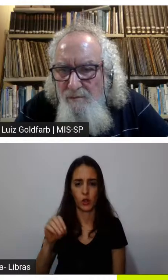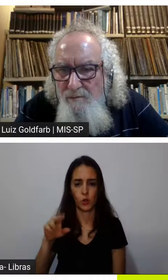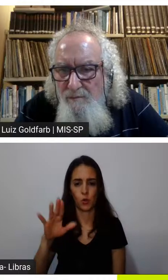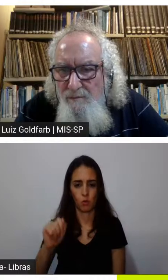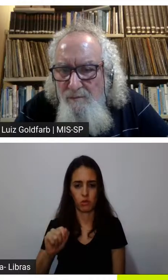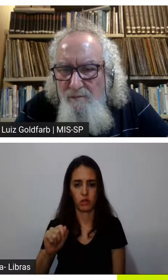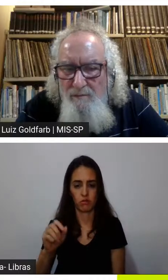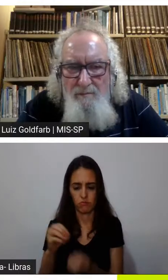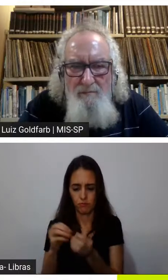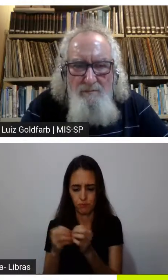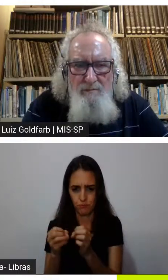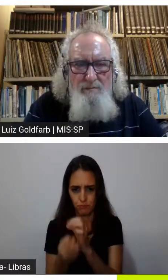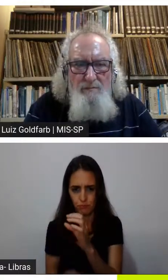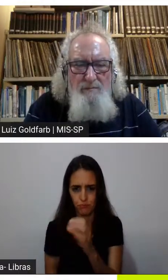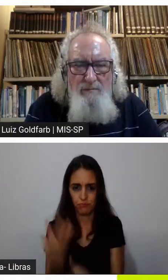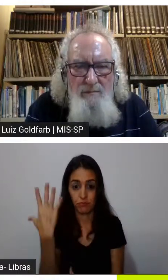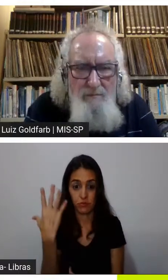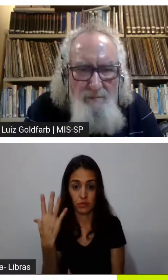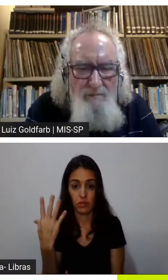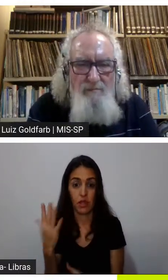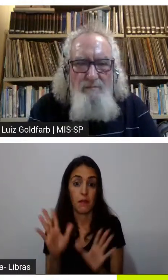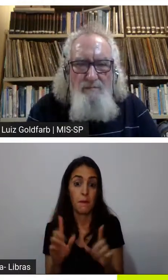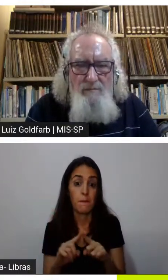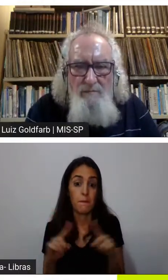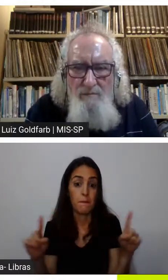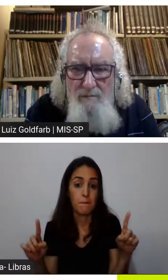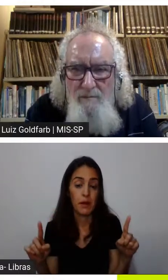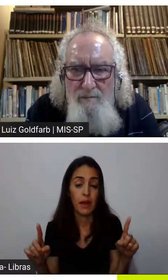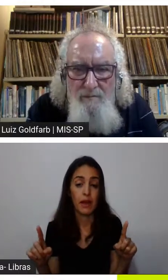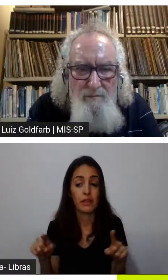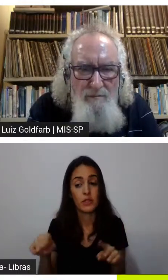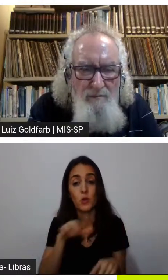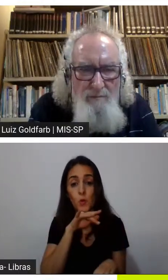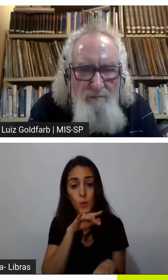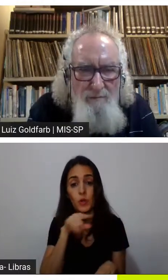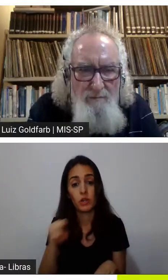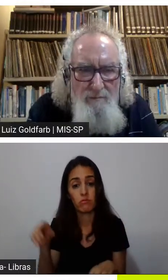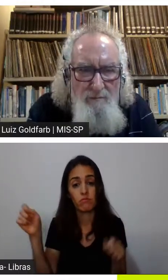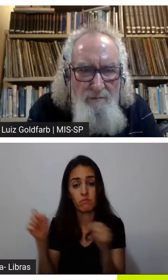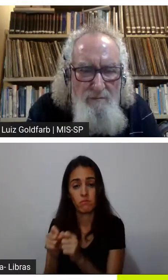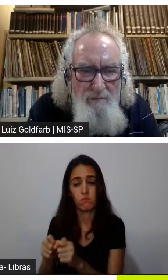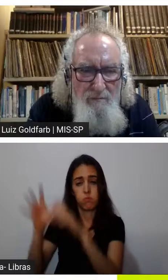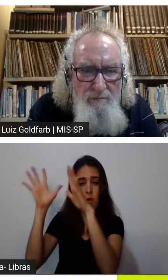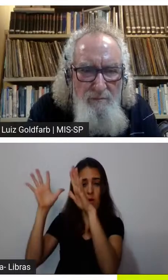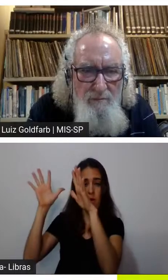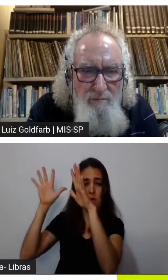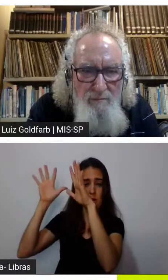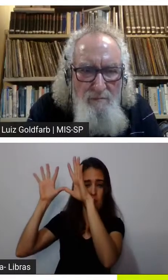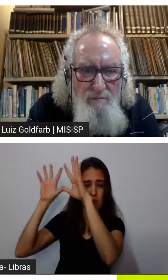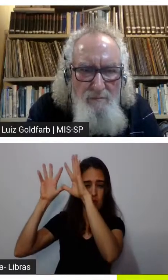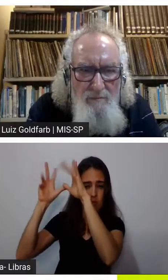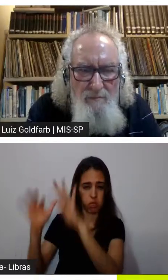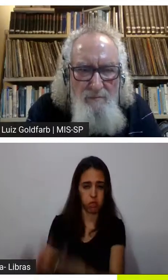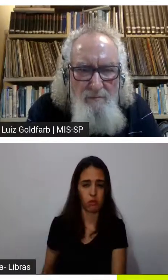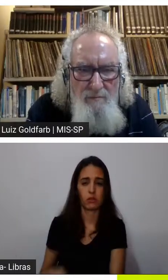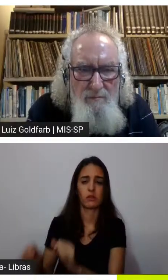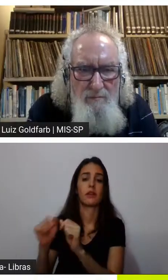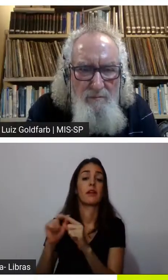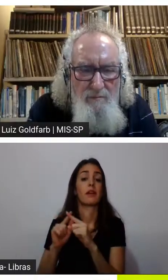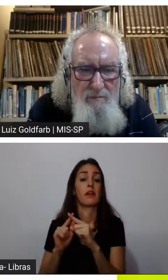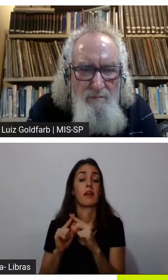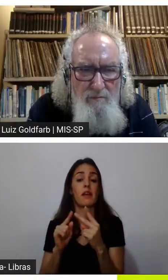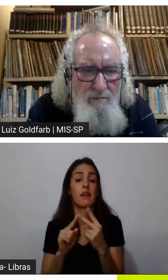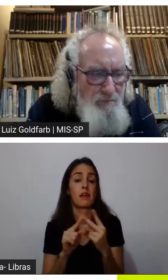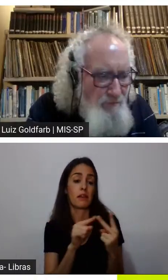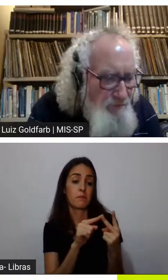radioterapia sabe então assim qual é o olhar que a gente dá para as coisas qual é o porquê das coisas que